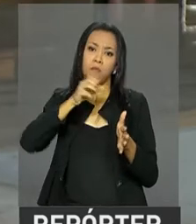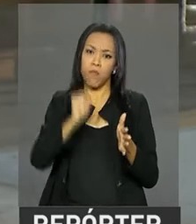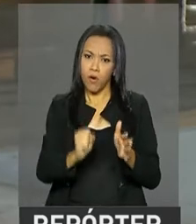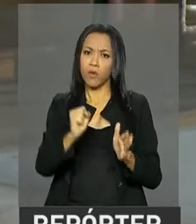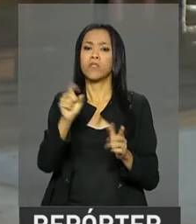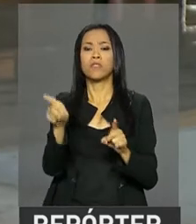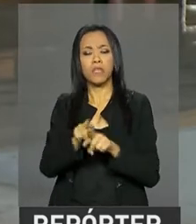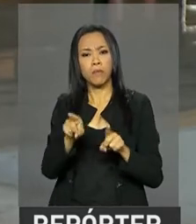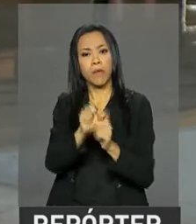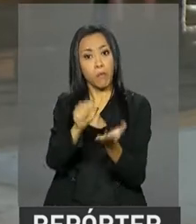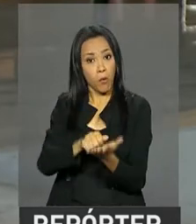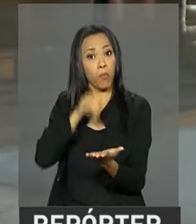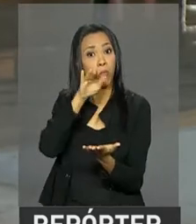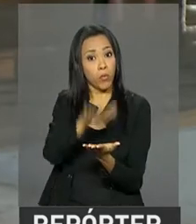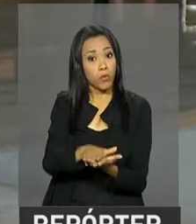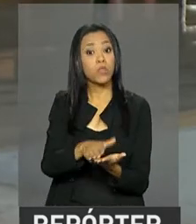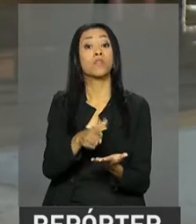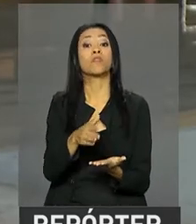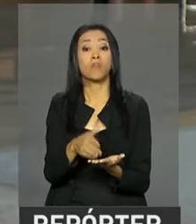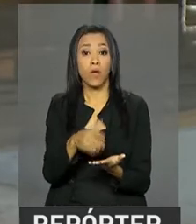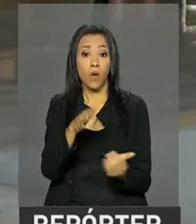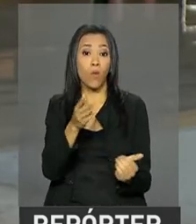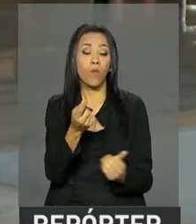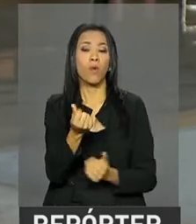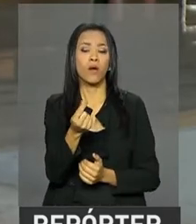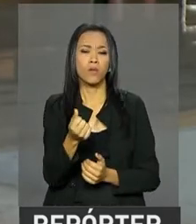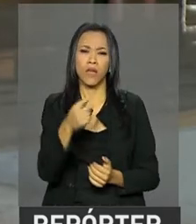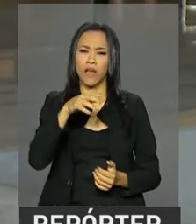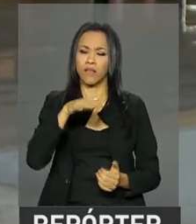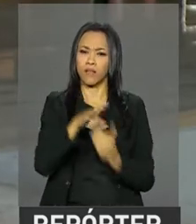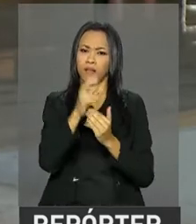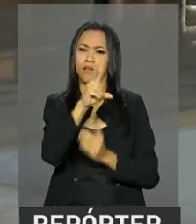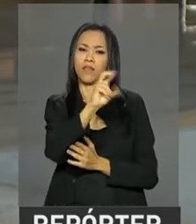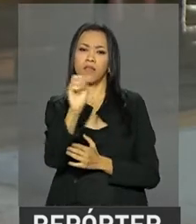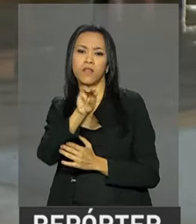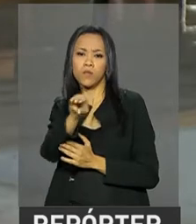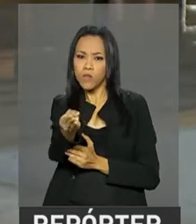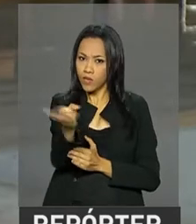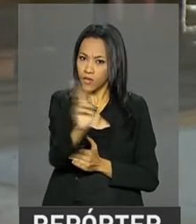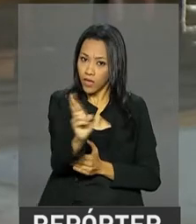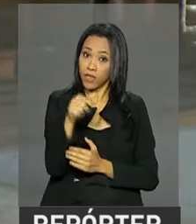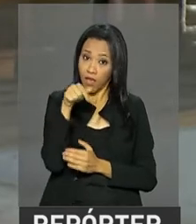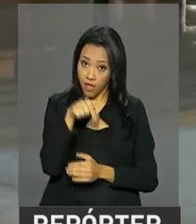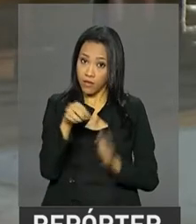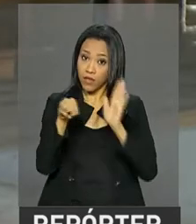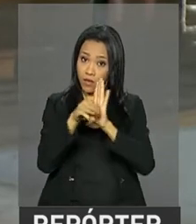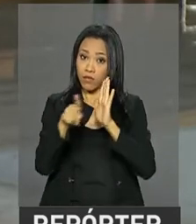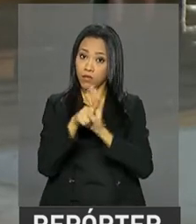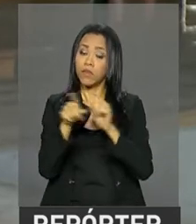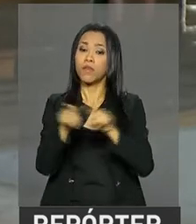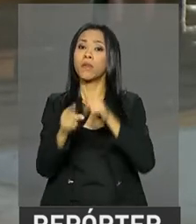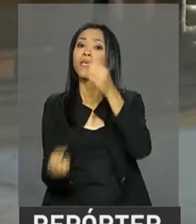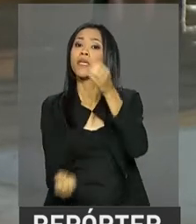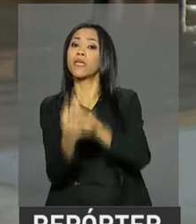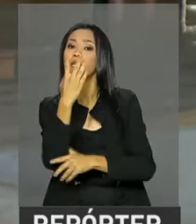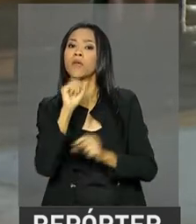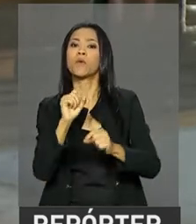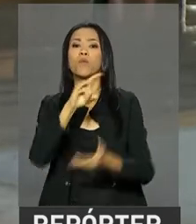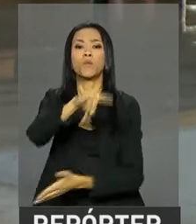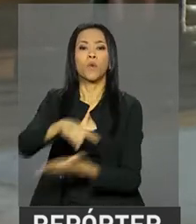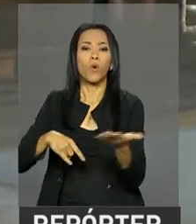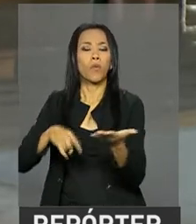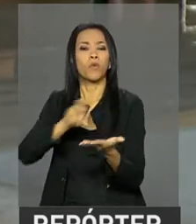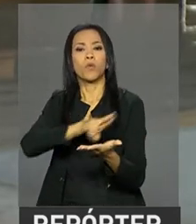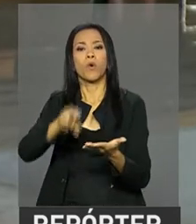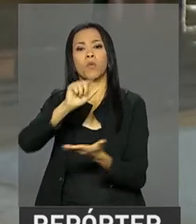punidas pela CVM com multa de até R$ 500 milhões. Essa medida provisória também cria o acordo de leniência